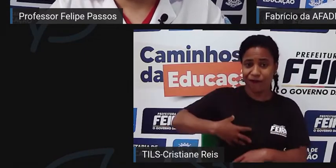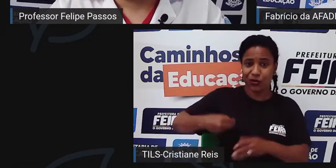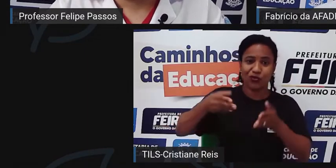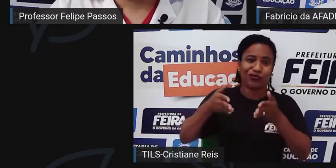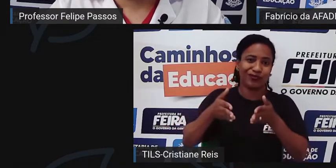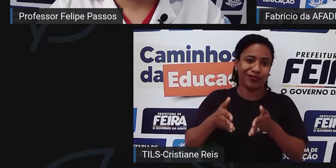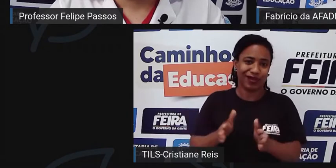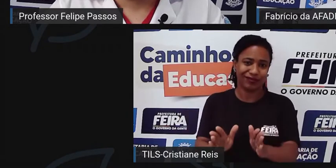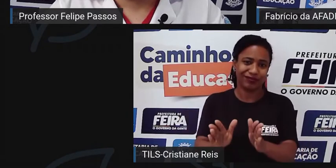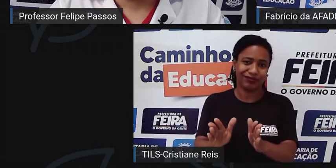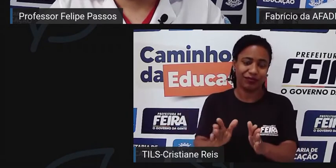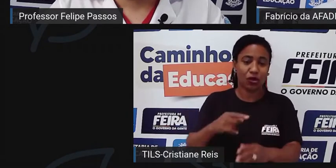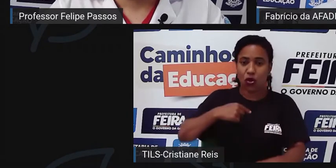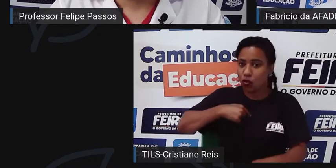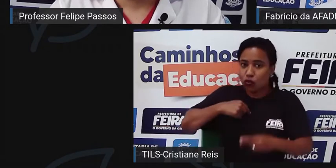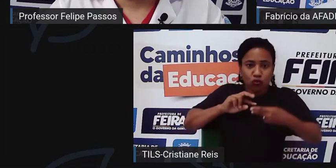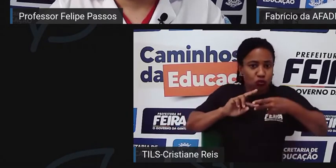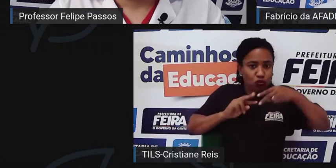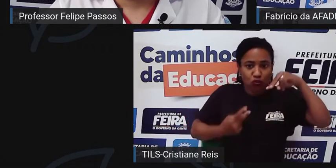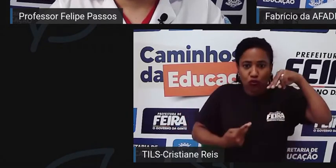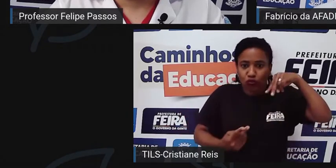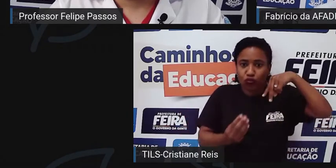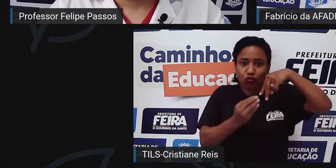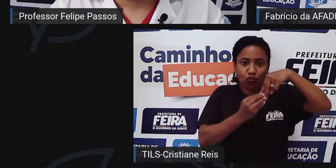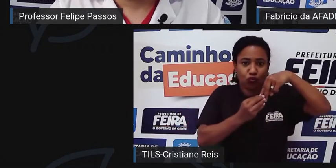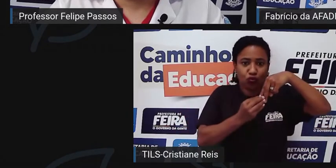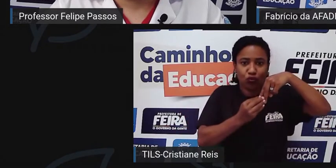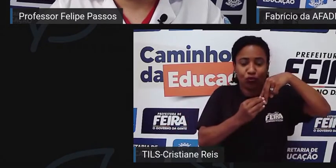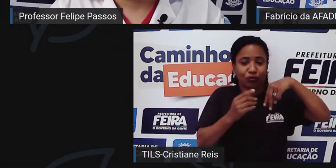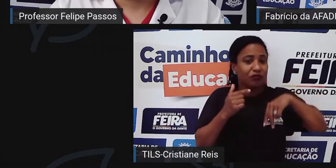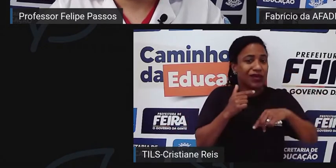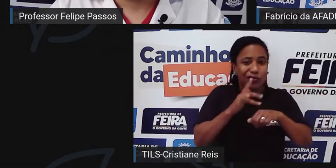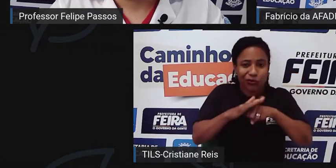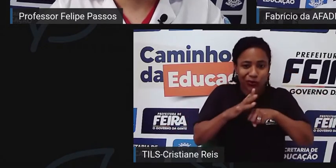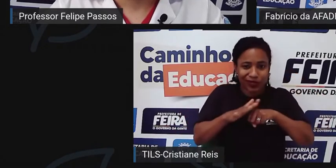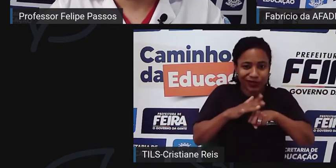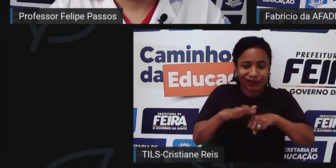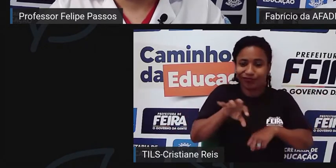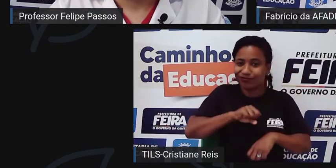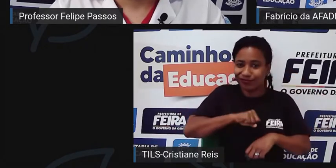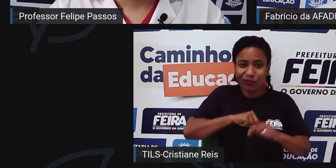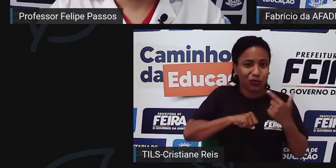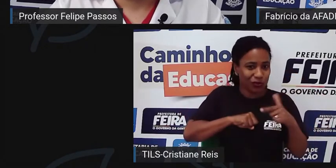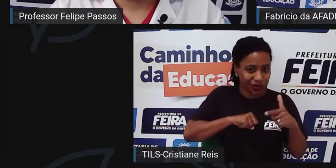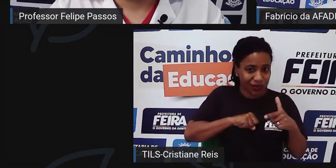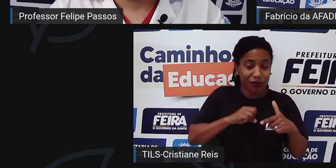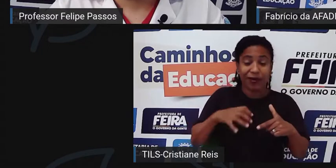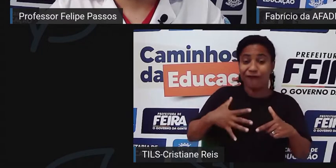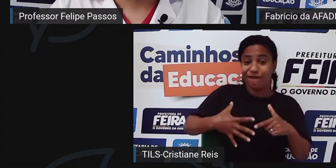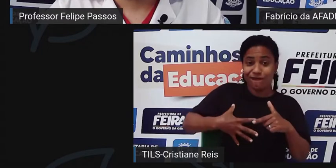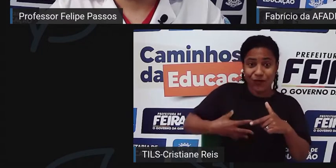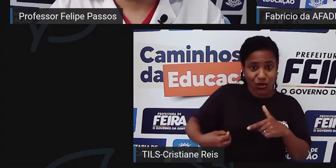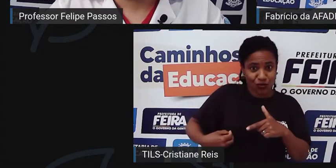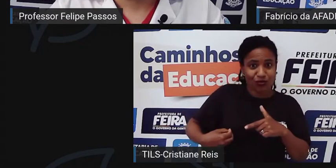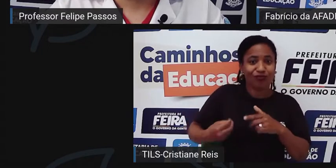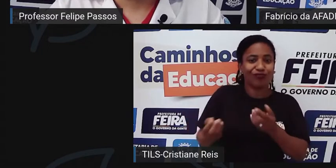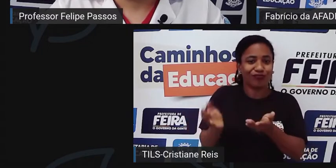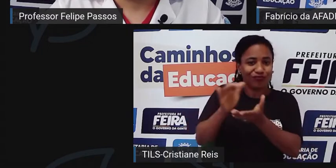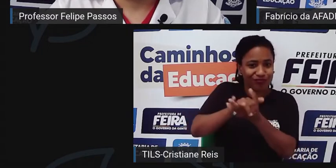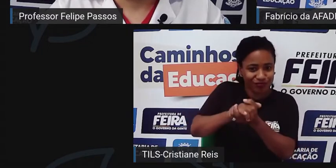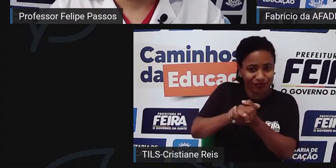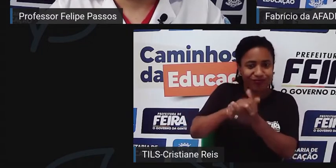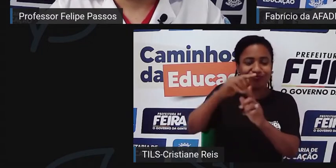Então, por isso a necessidade de fazer esse acompanhamento. Por isso a necessidade de ter esse